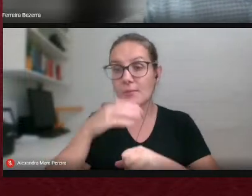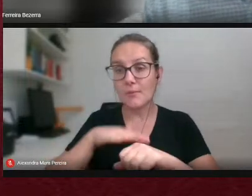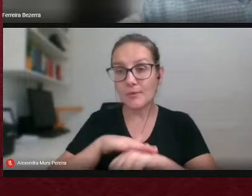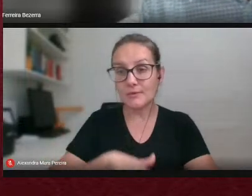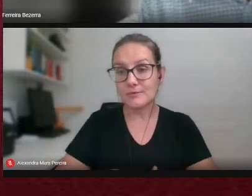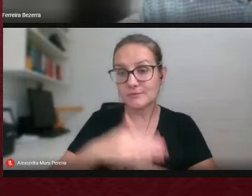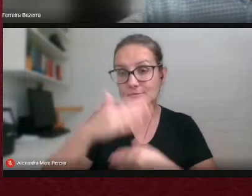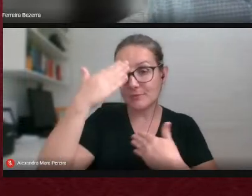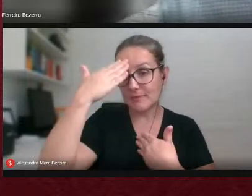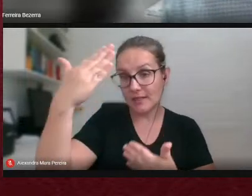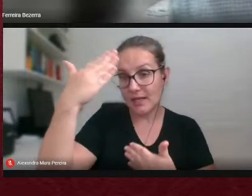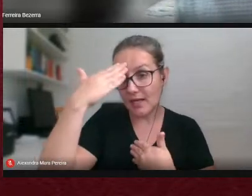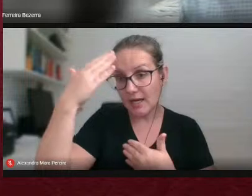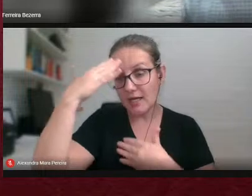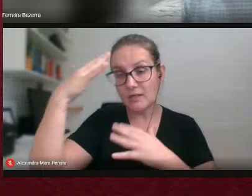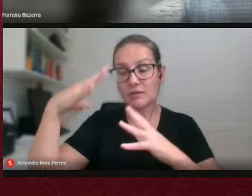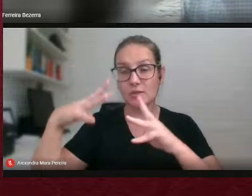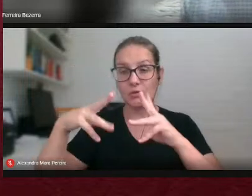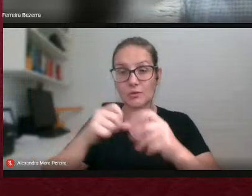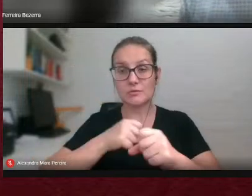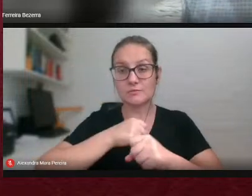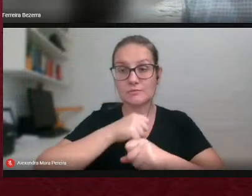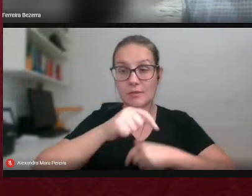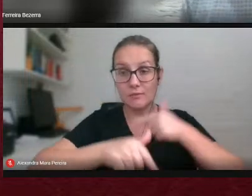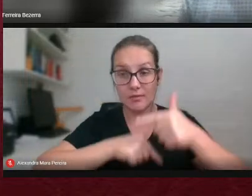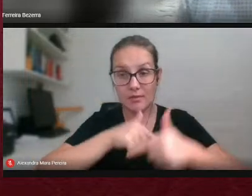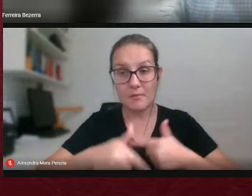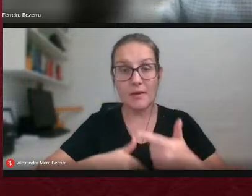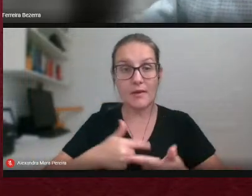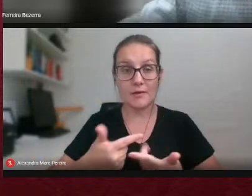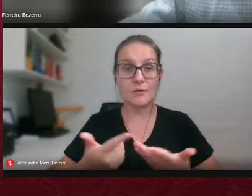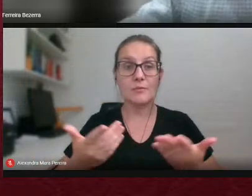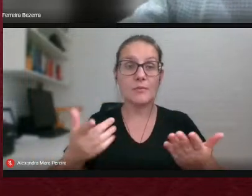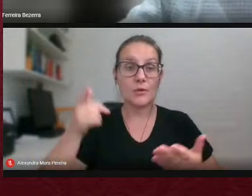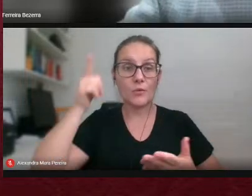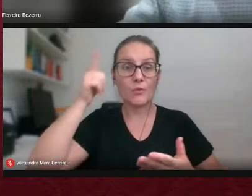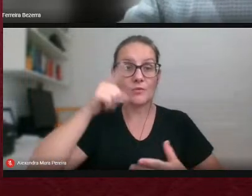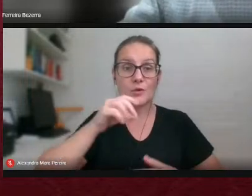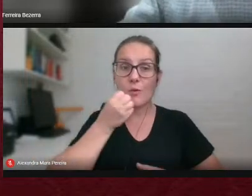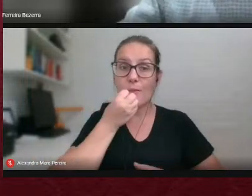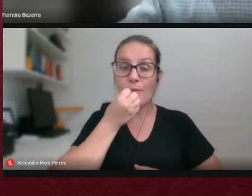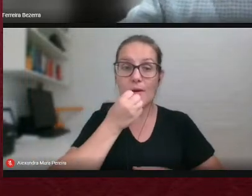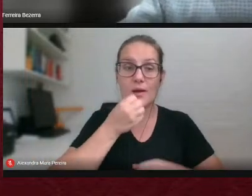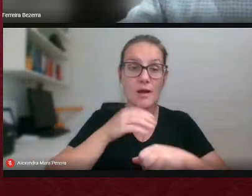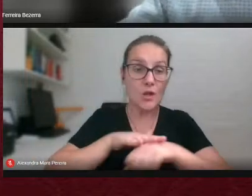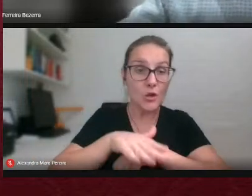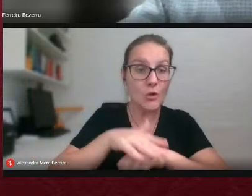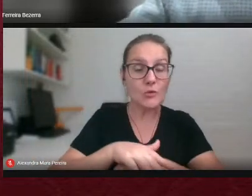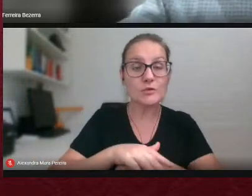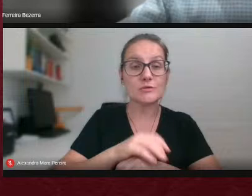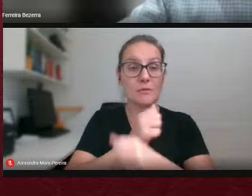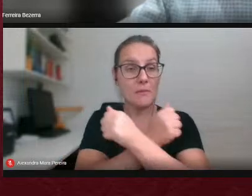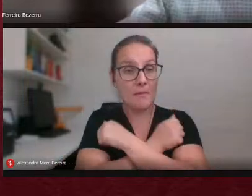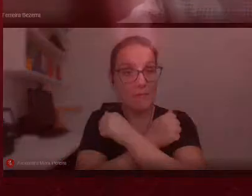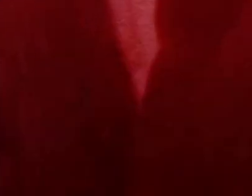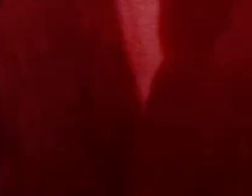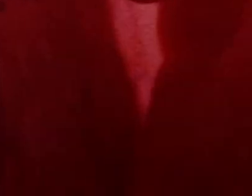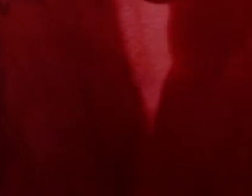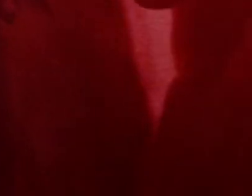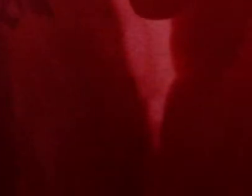a todos da editora pelo trabalho que vocês têm feito para que chegássemos a esta noite grande abraço fiquem bem